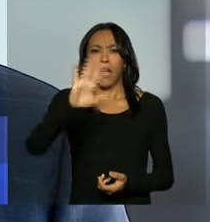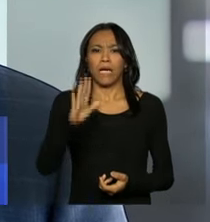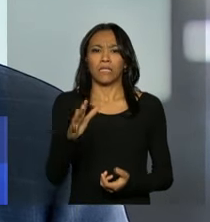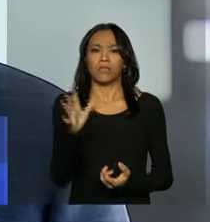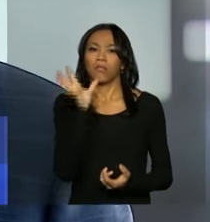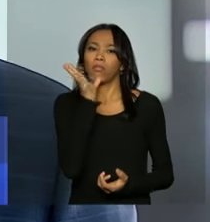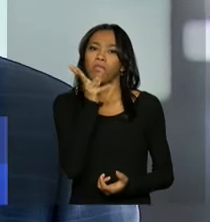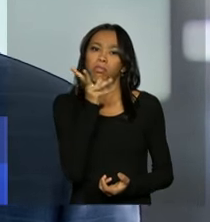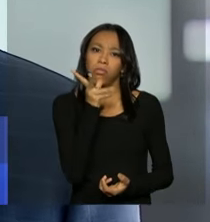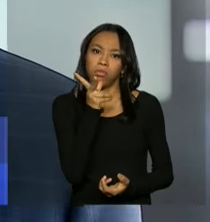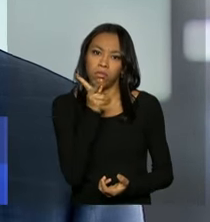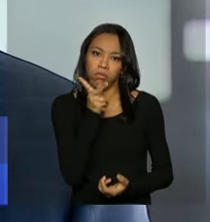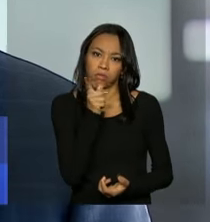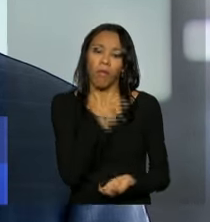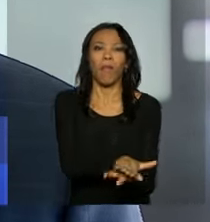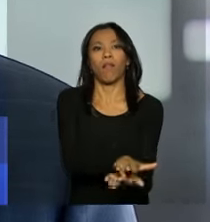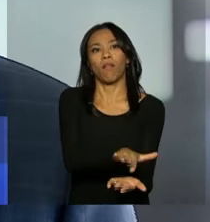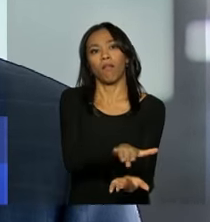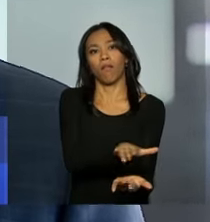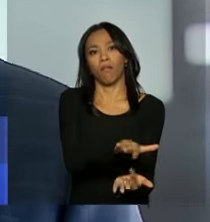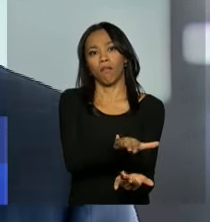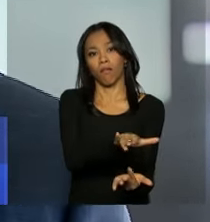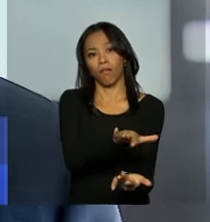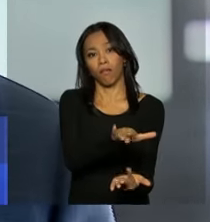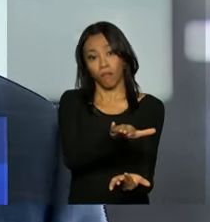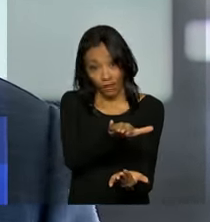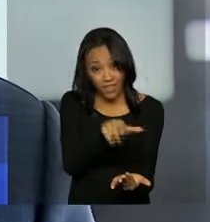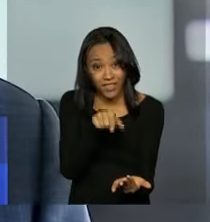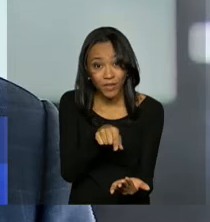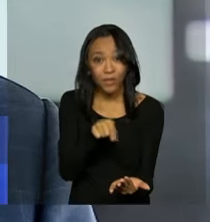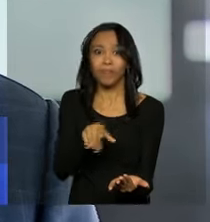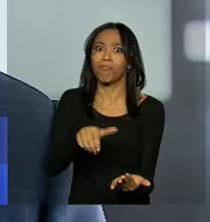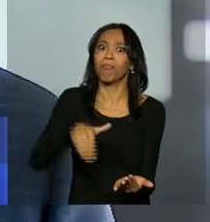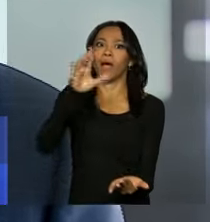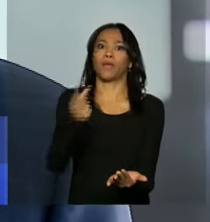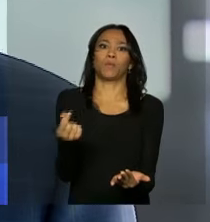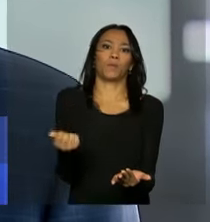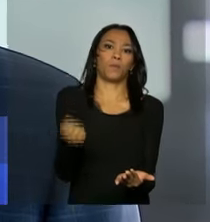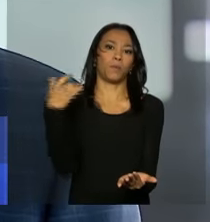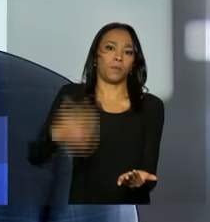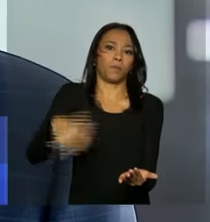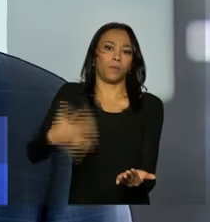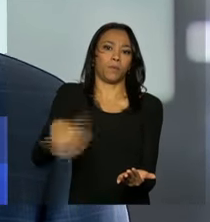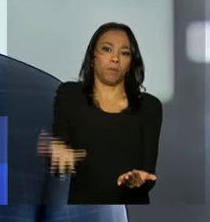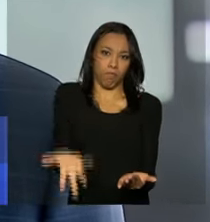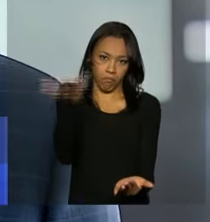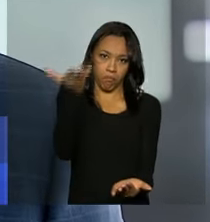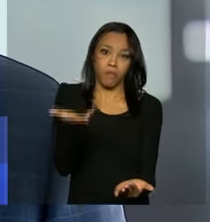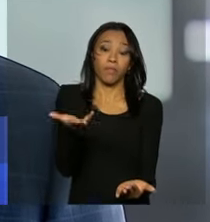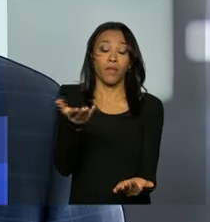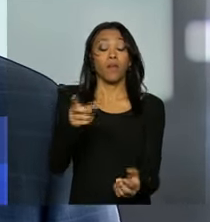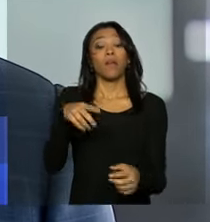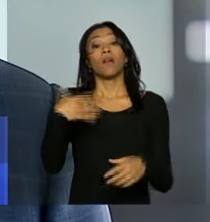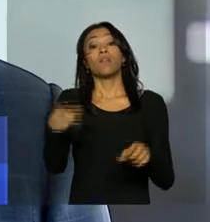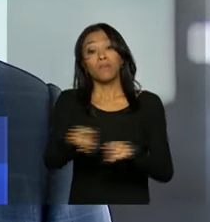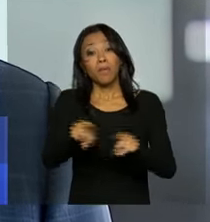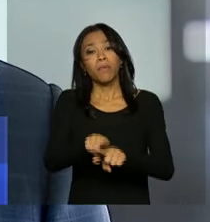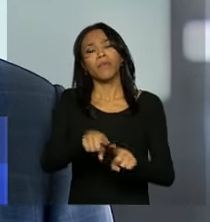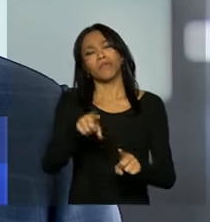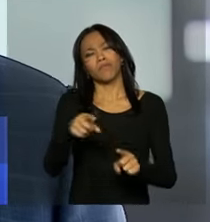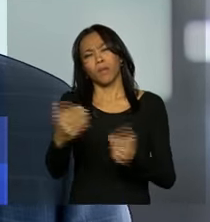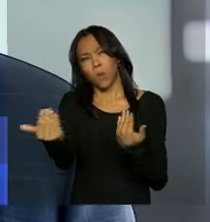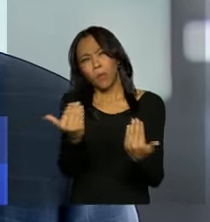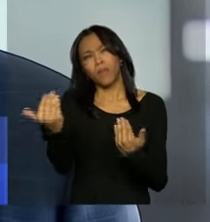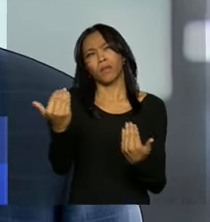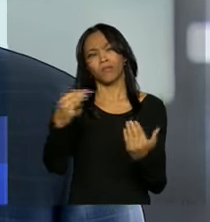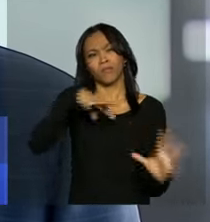a burocracia no país, maior será esse valor. Em termos globais, nós estimamos